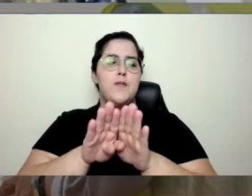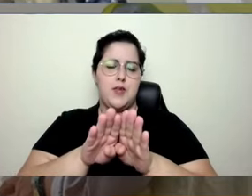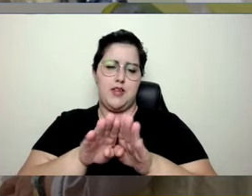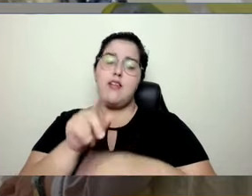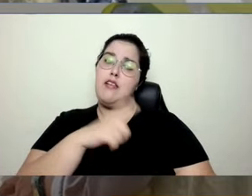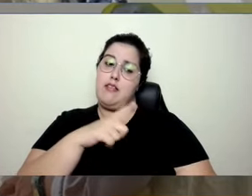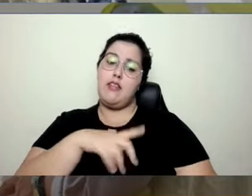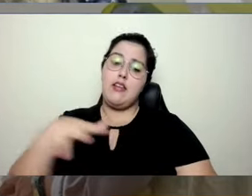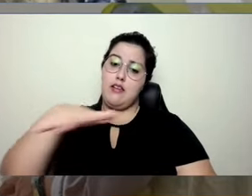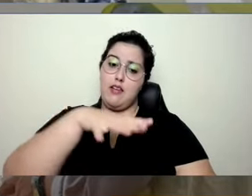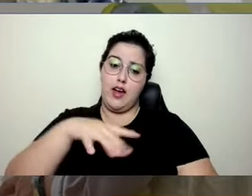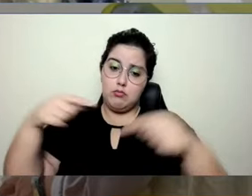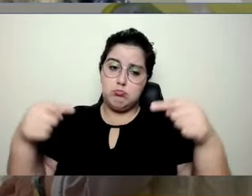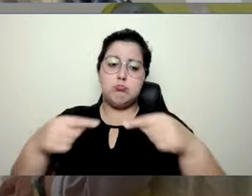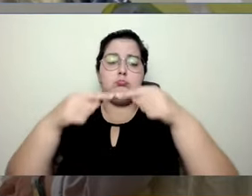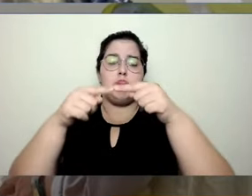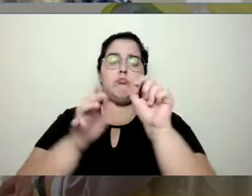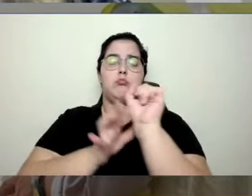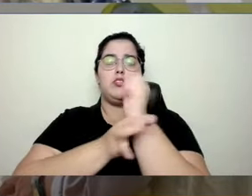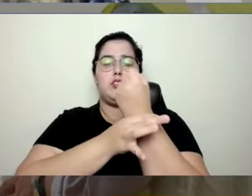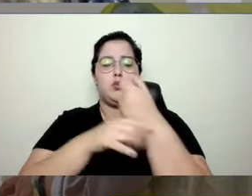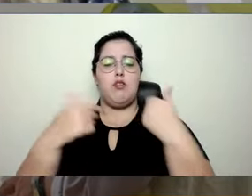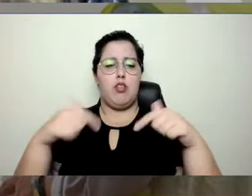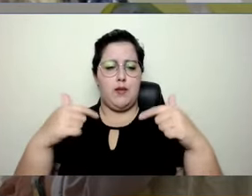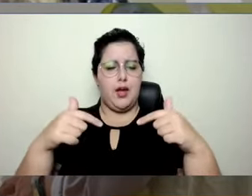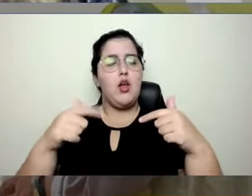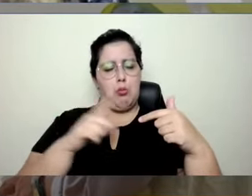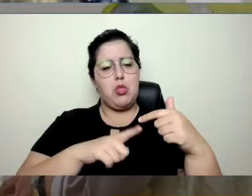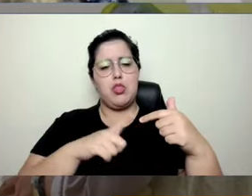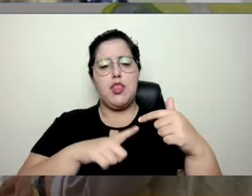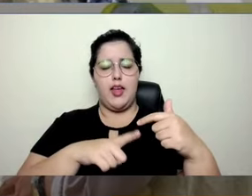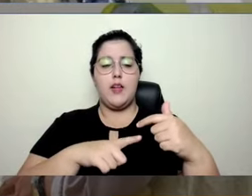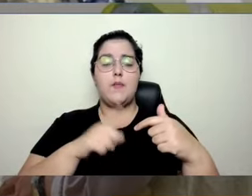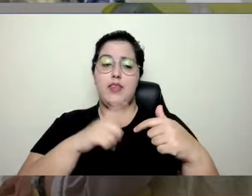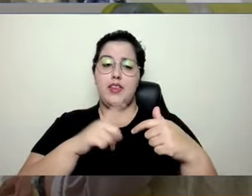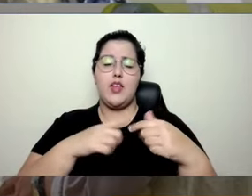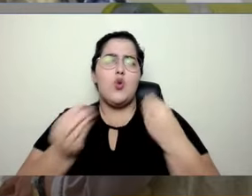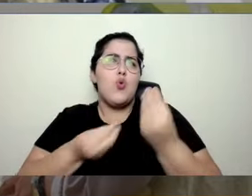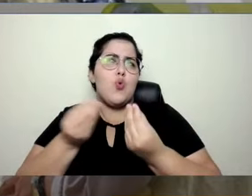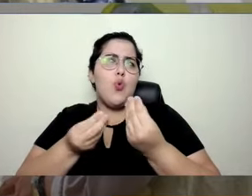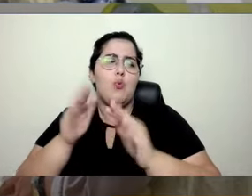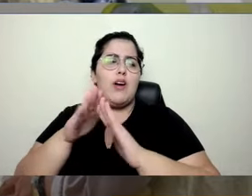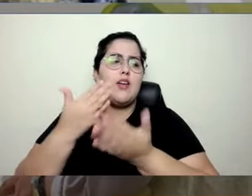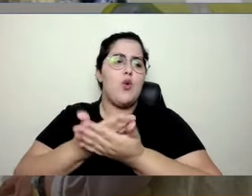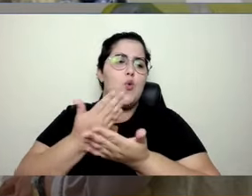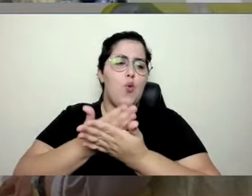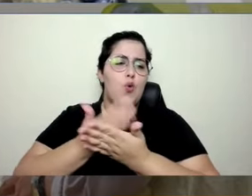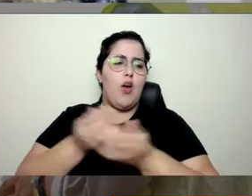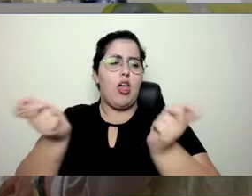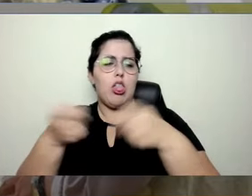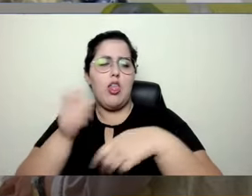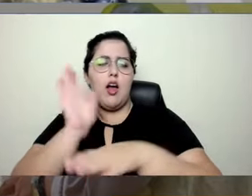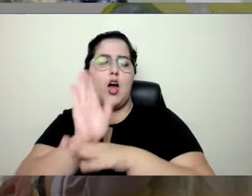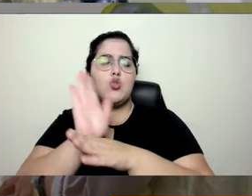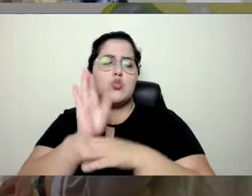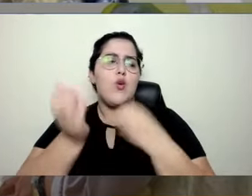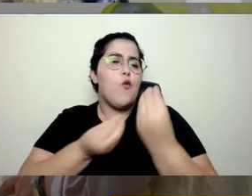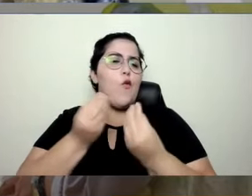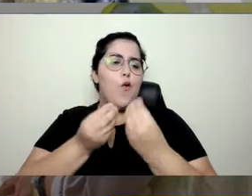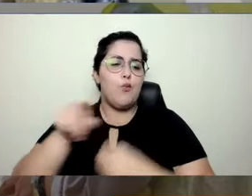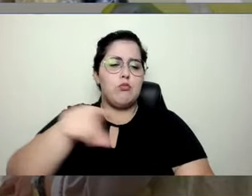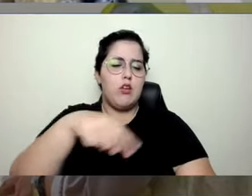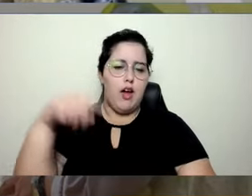saúde e segurança do trabalho. Como que as empresas, instituições de ensino, podem contribuir para implantar